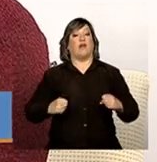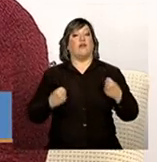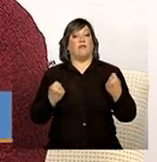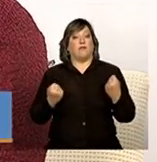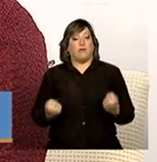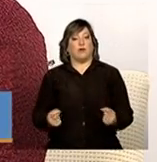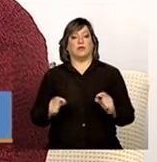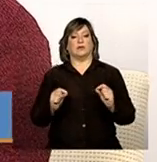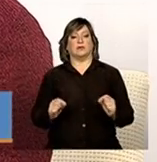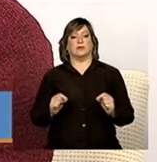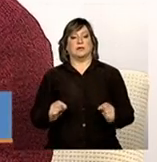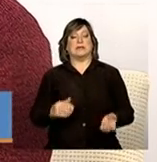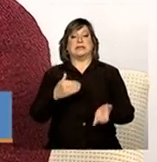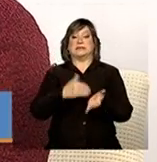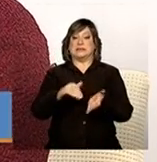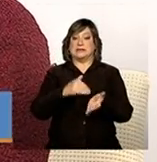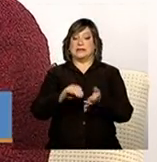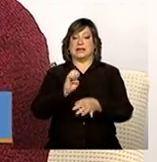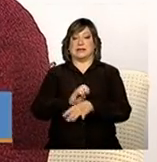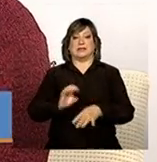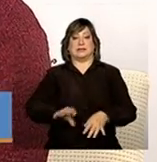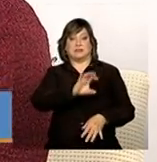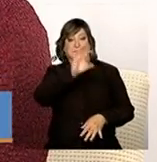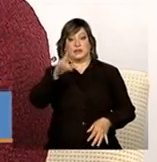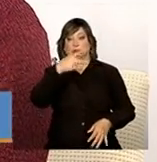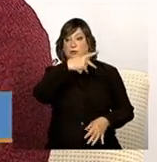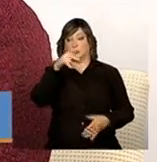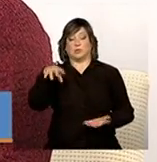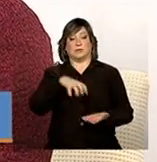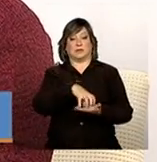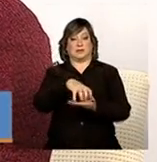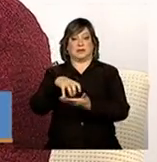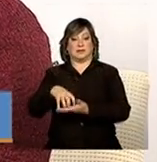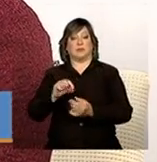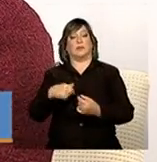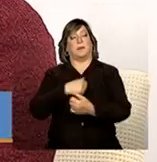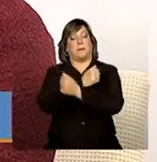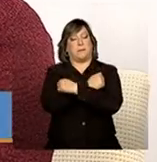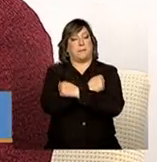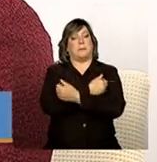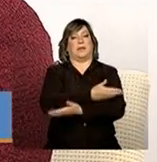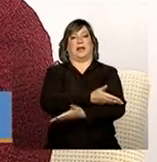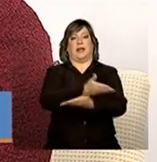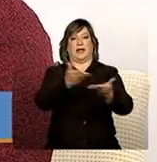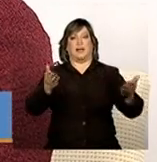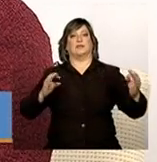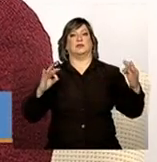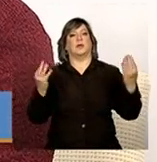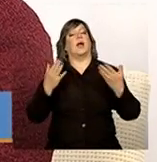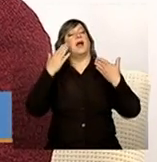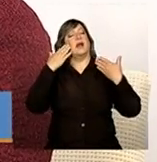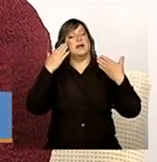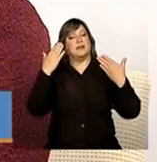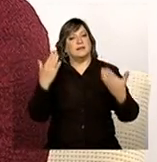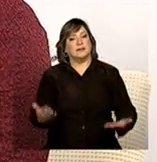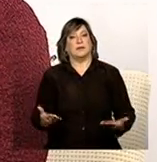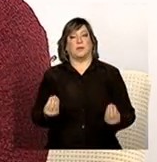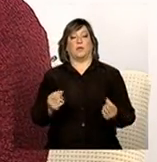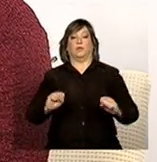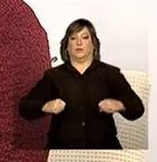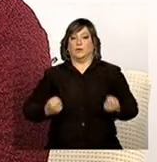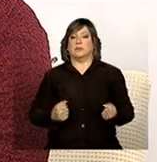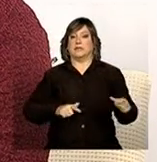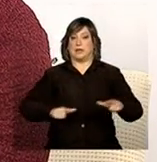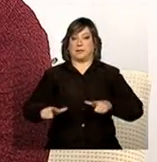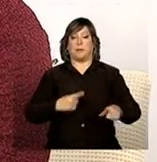secretarias estaduais, suas equipes, a quem eu mando um abraço para todos e agradeço o empenho, porque